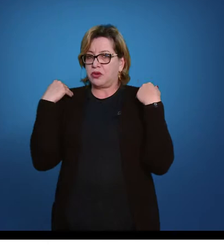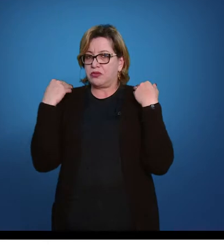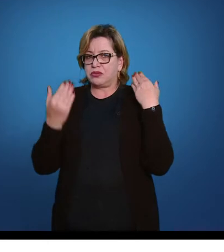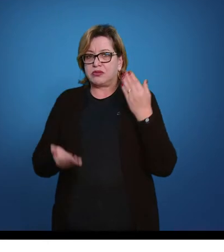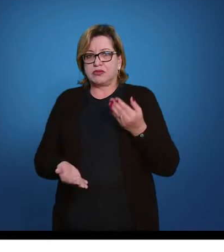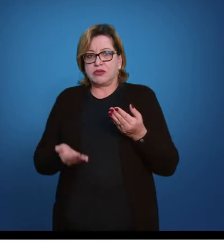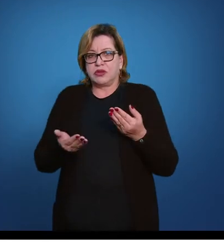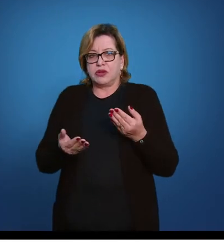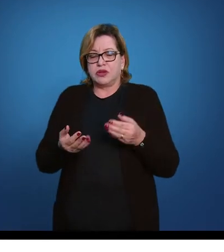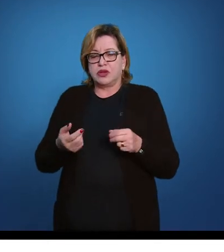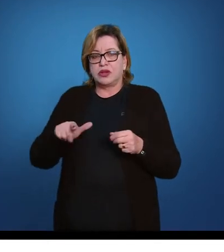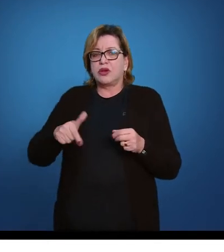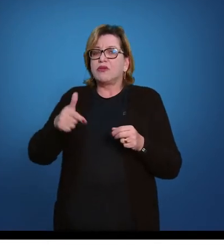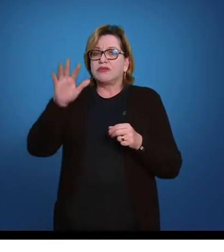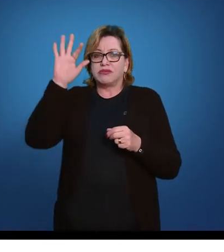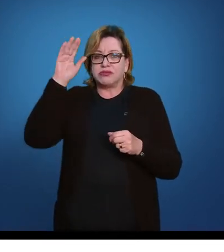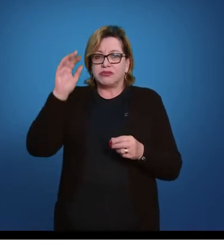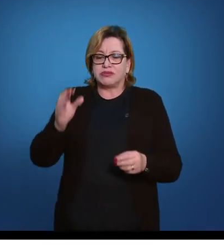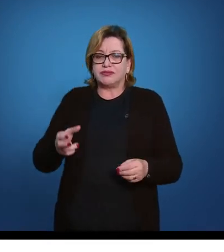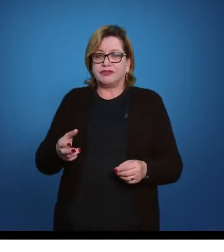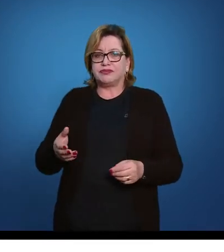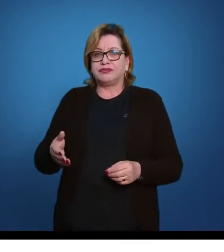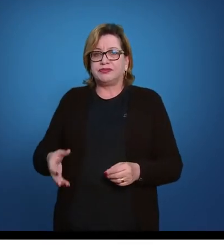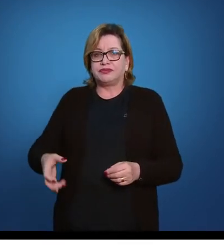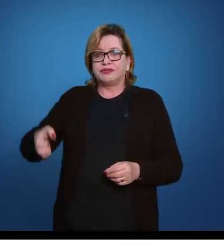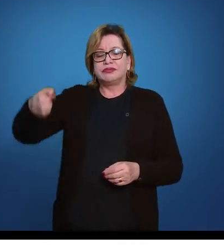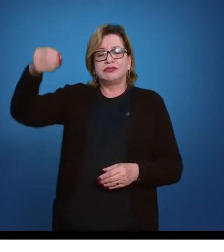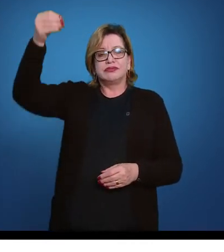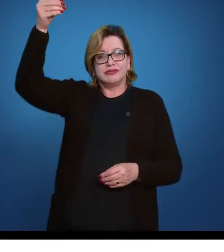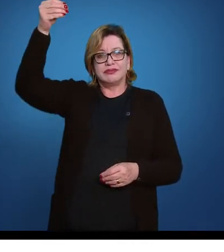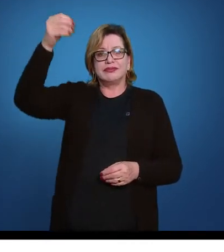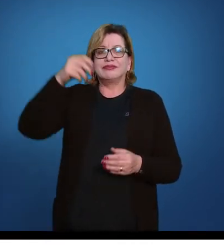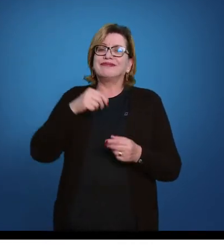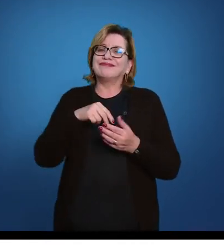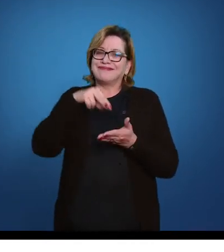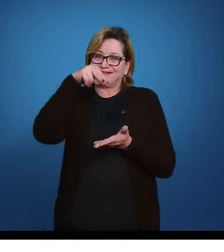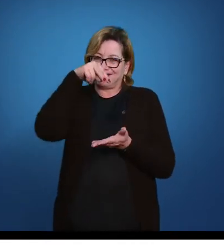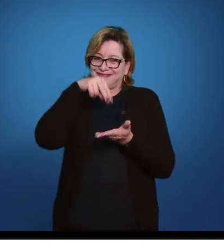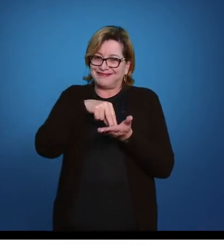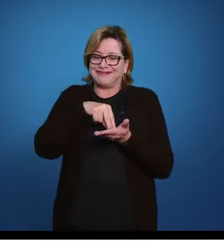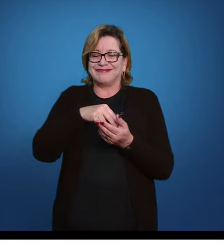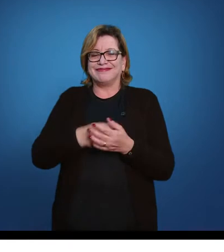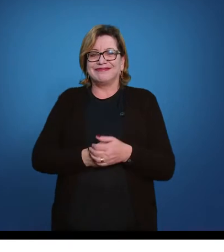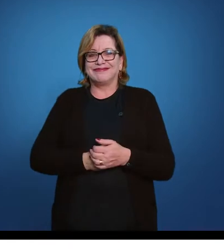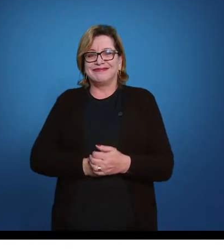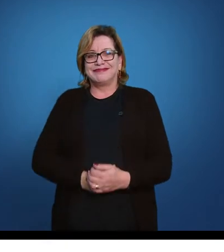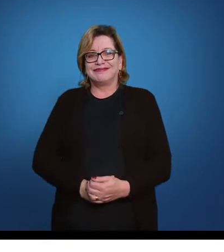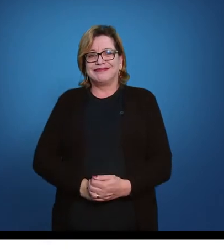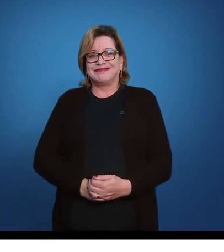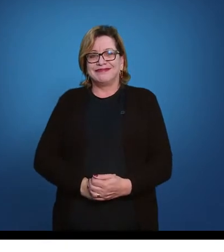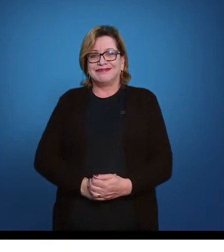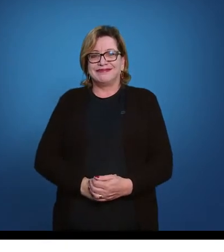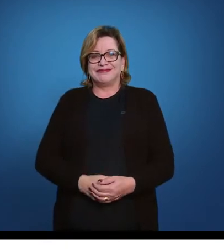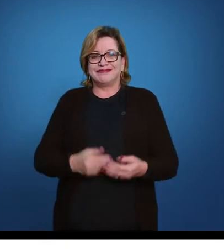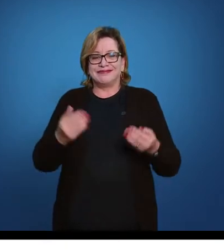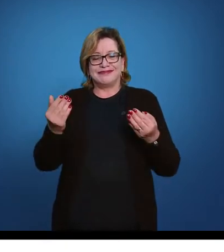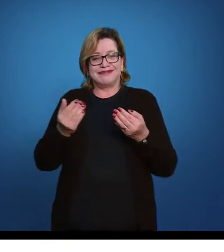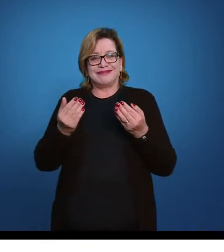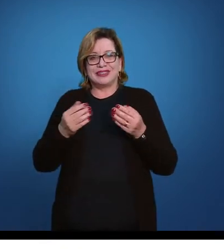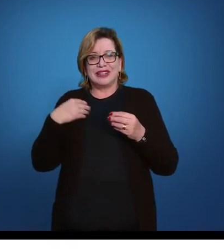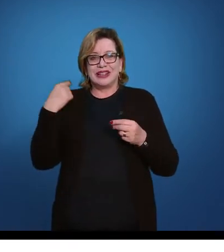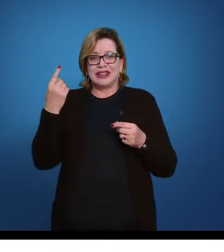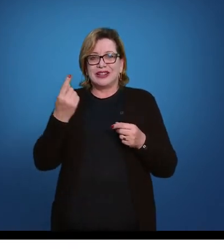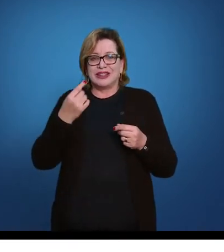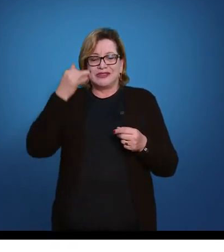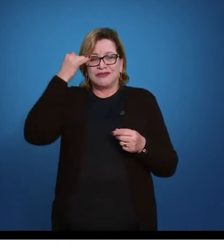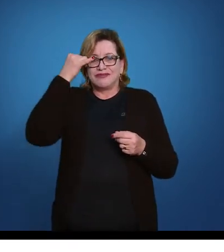e com a outra nós erguemos as pernas. Dessa maneira, a